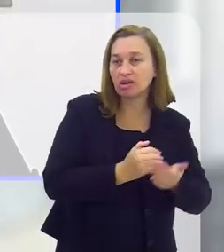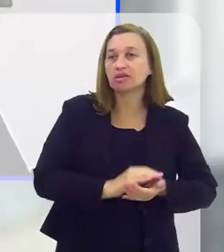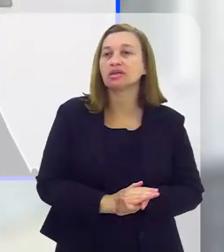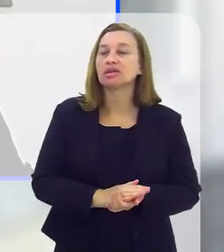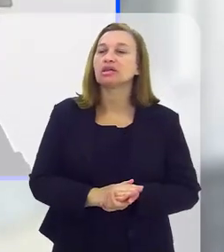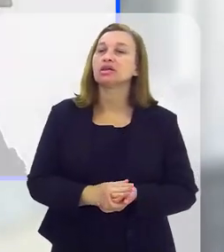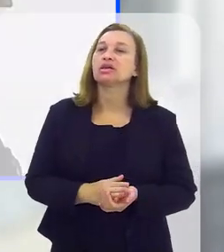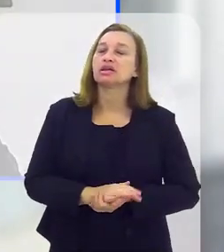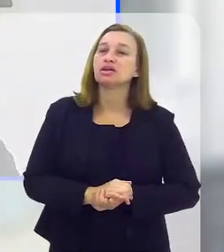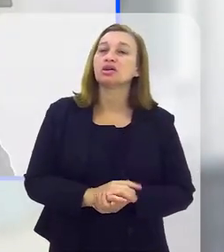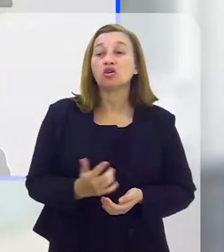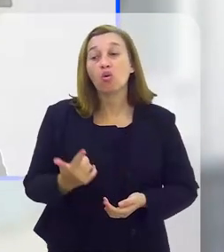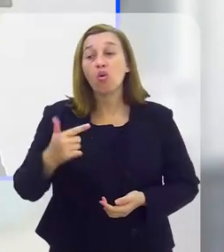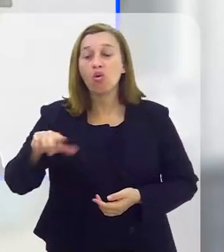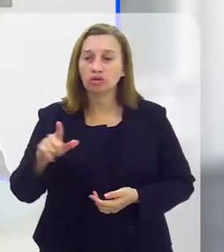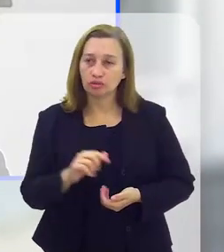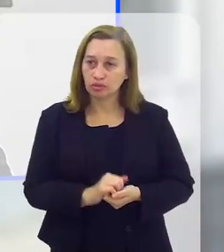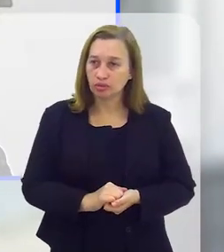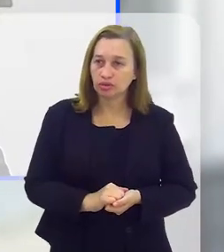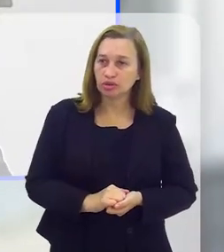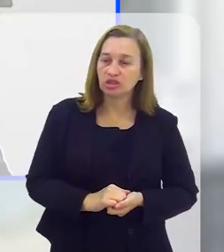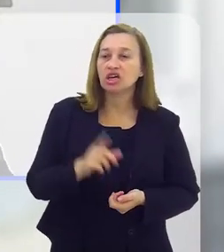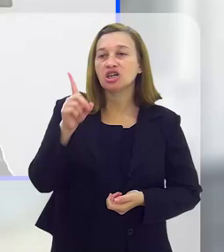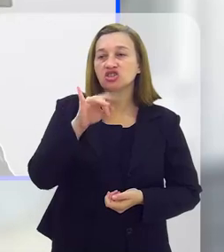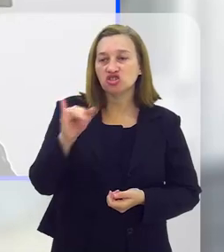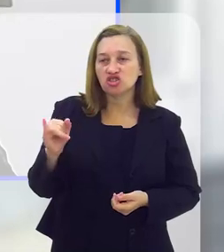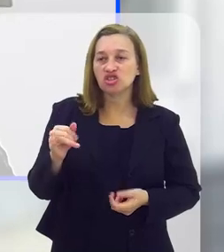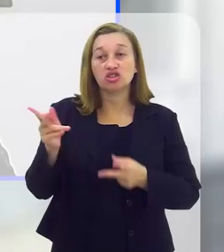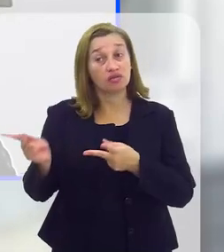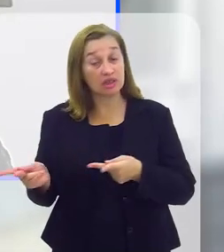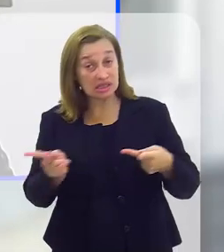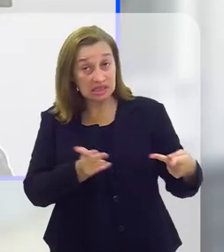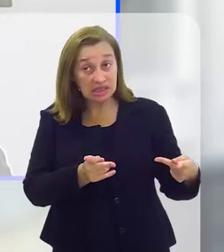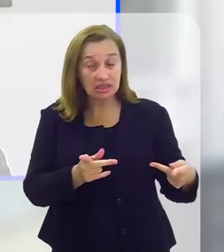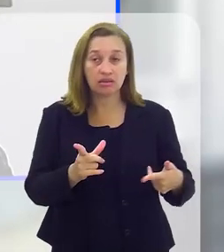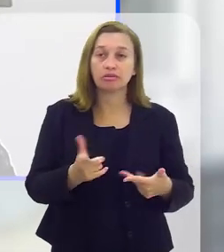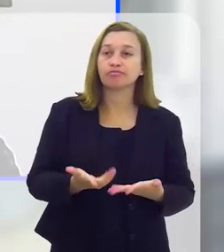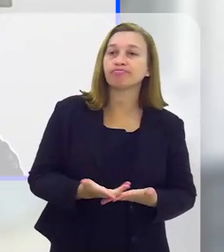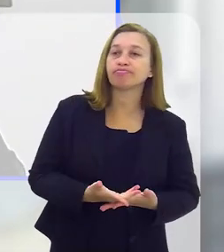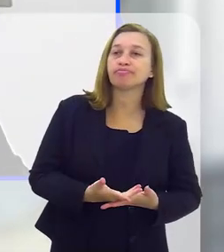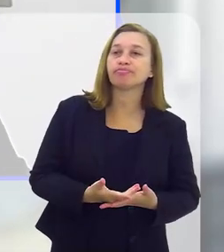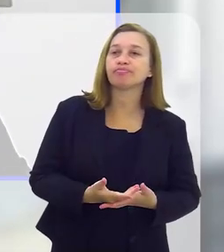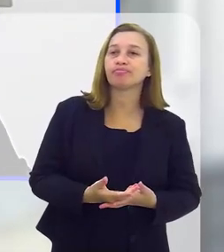um dos impedimentos. Outros têm dia de visita,